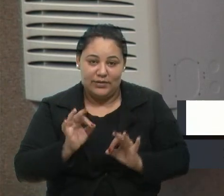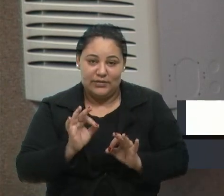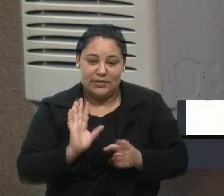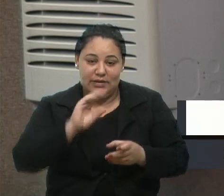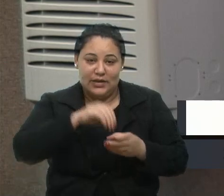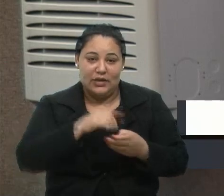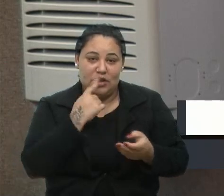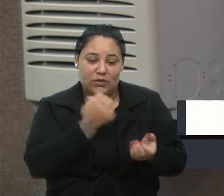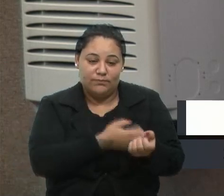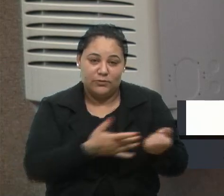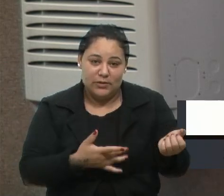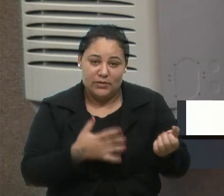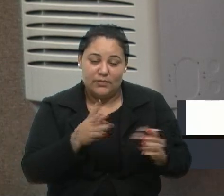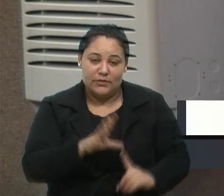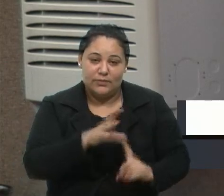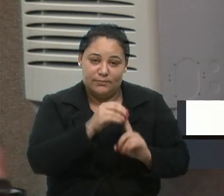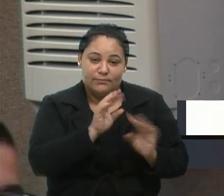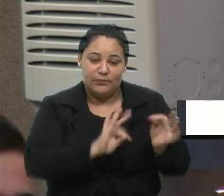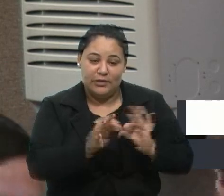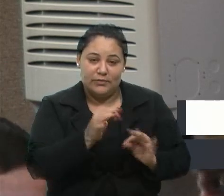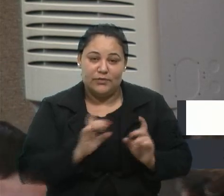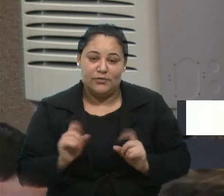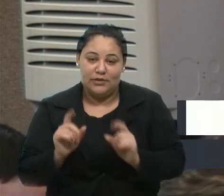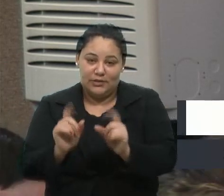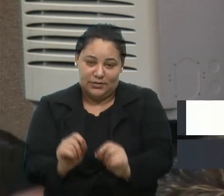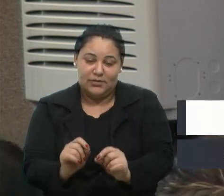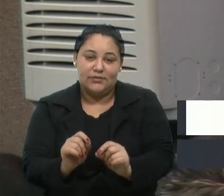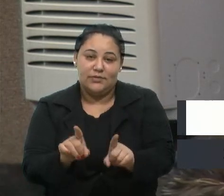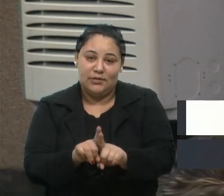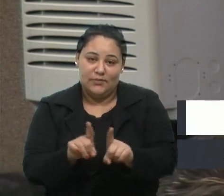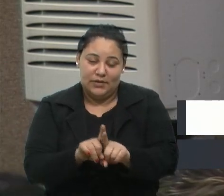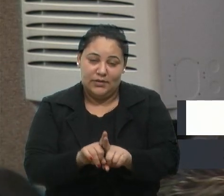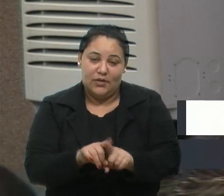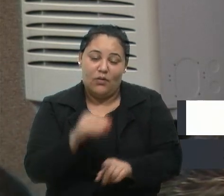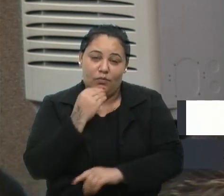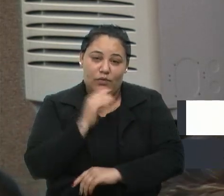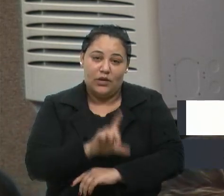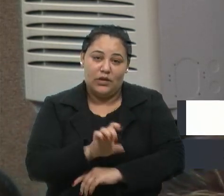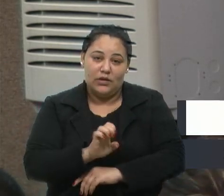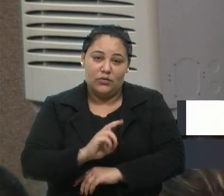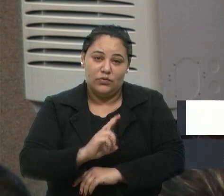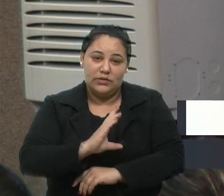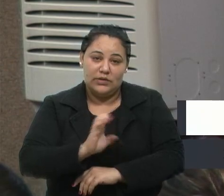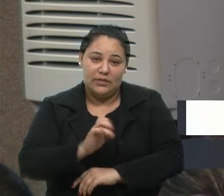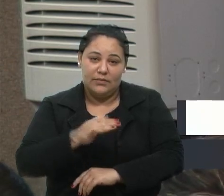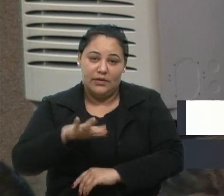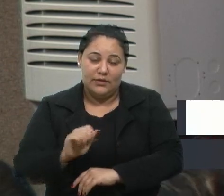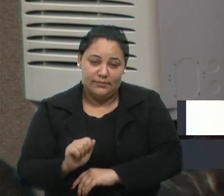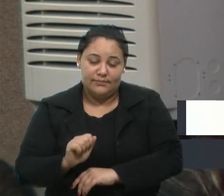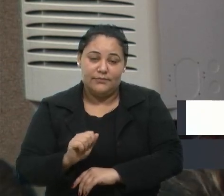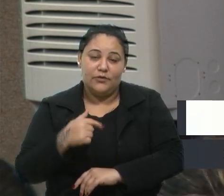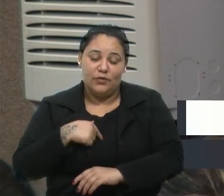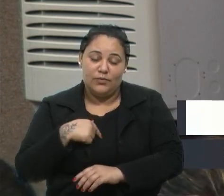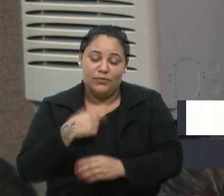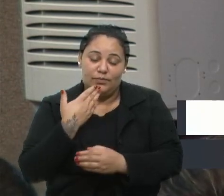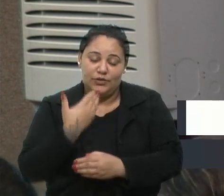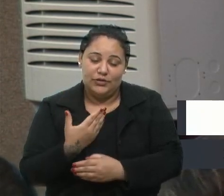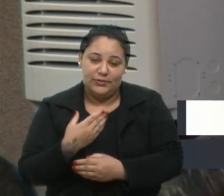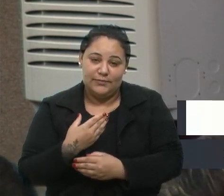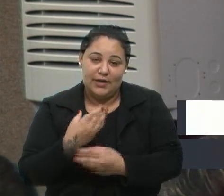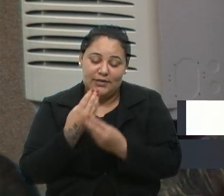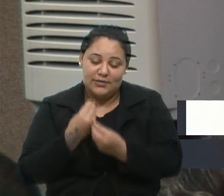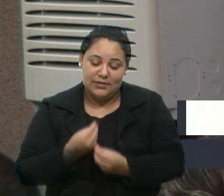no tratamento do câncer, notadamente no tratamento da leucemia. Portanto, peço a sensibilidade dos colegas para a